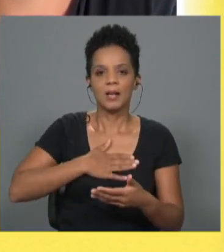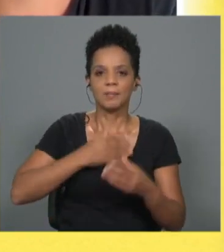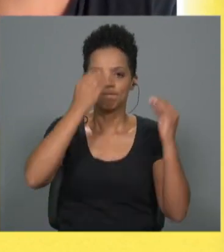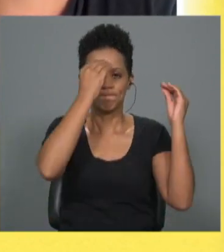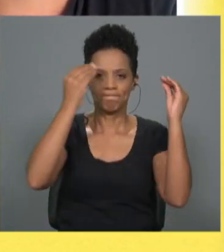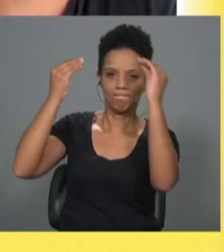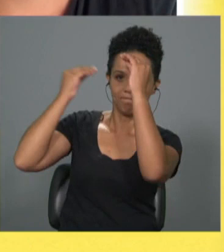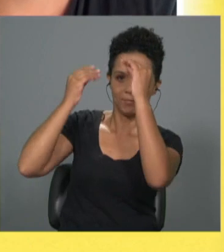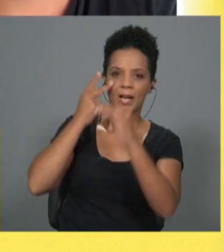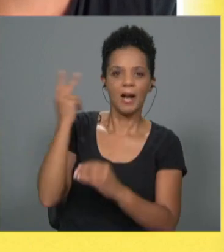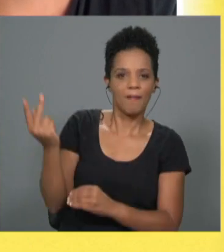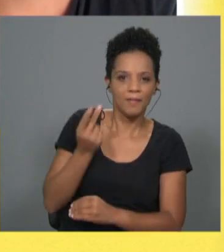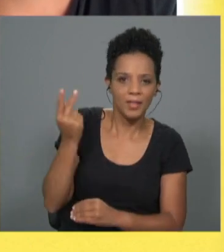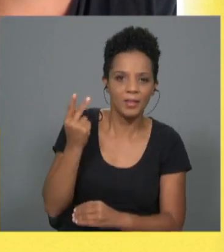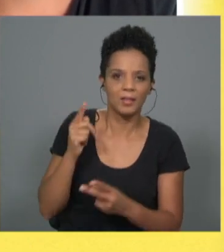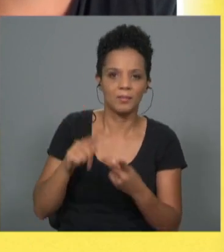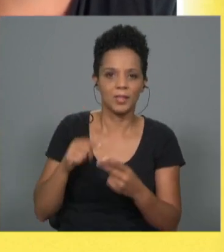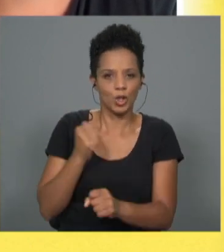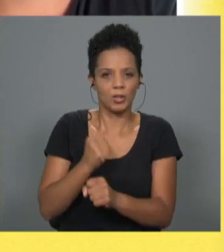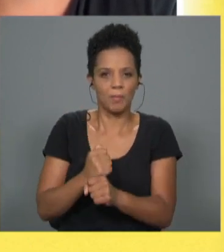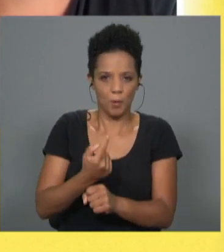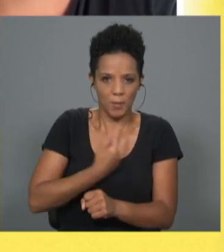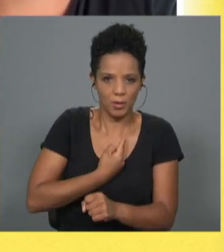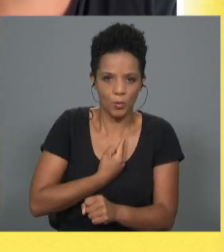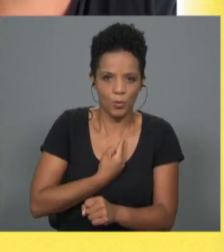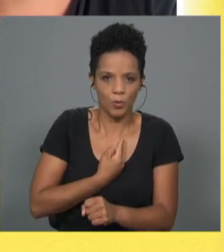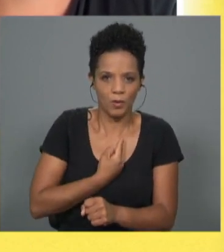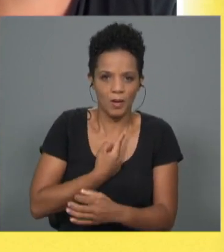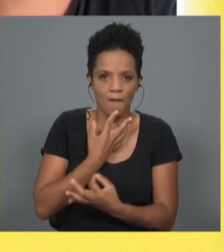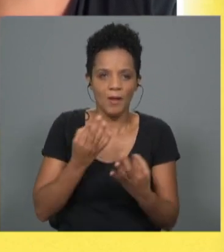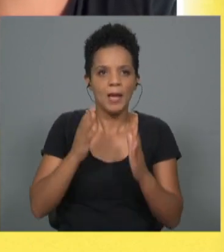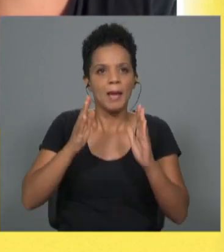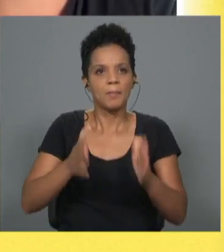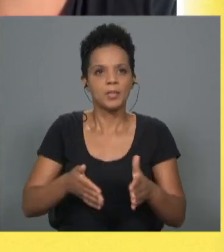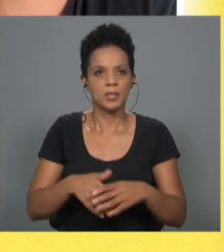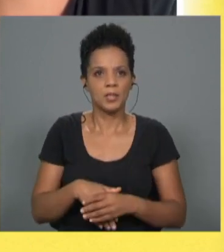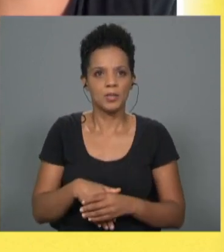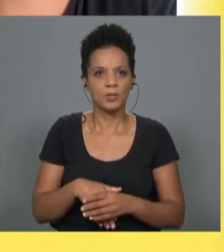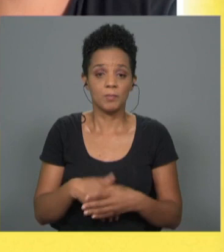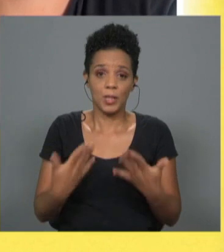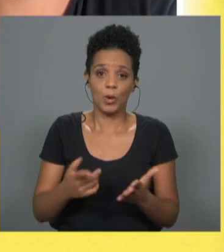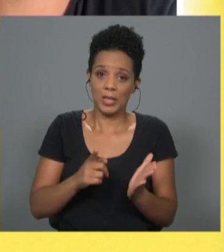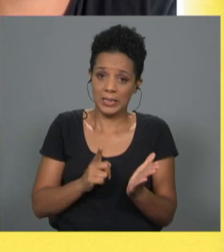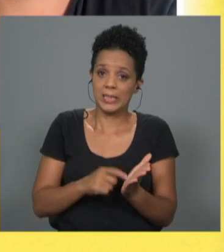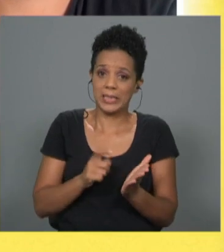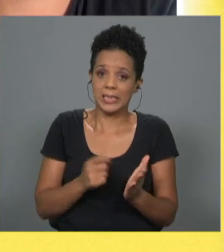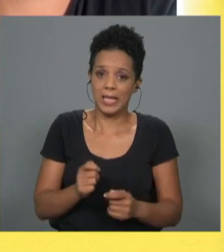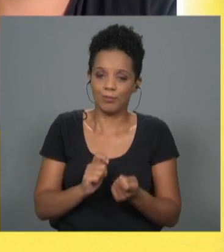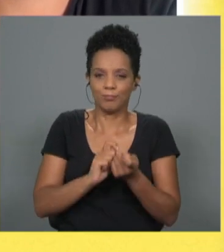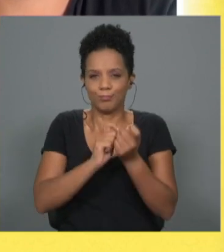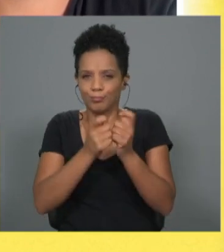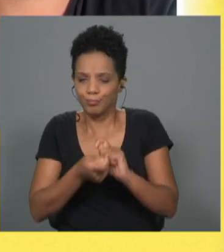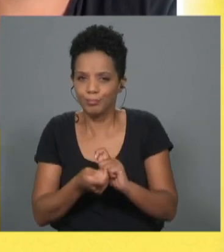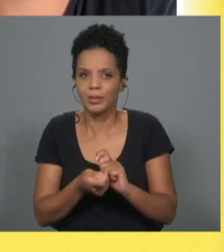relação à vida e em relação ao trabalho. É verdade que é preciso e agora é necessário adaptar